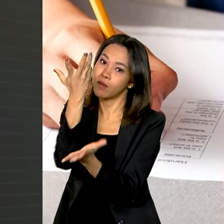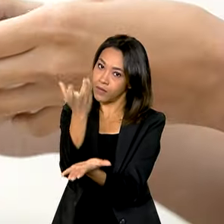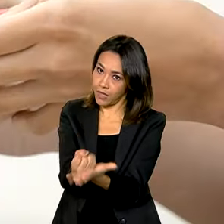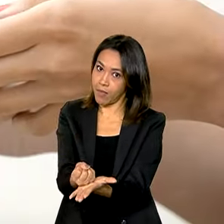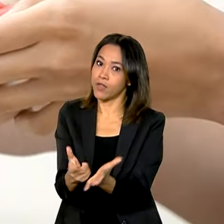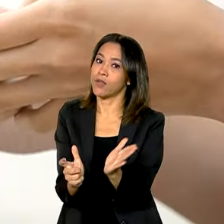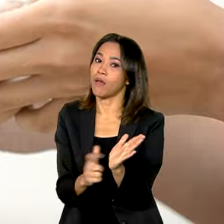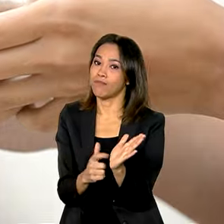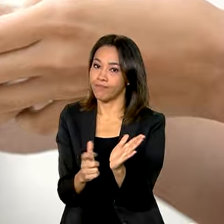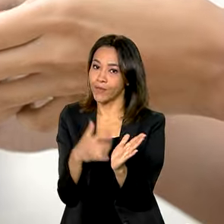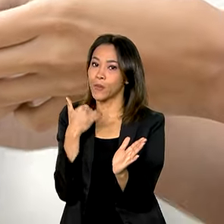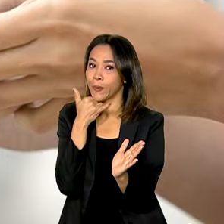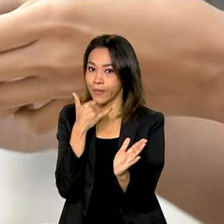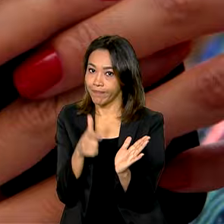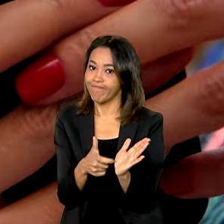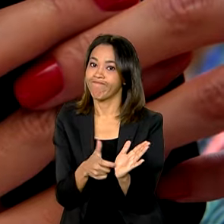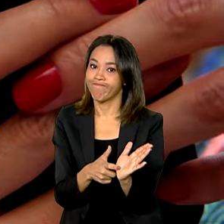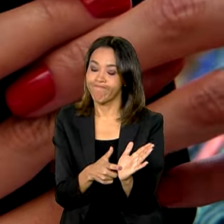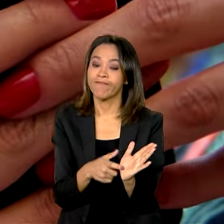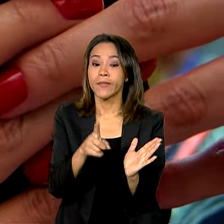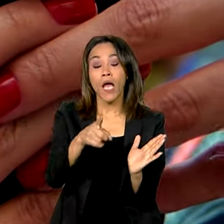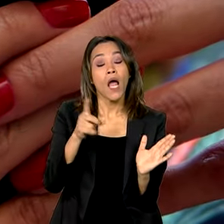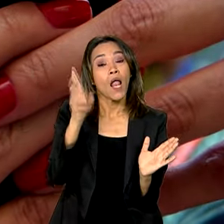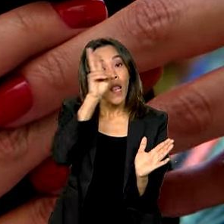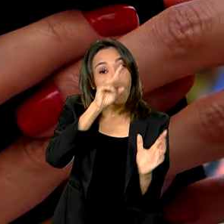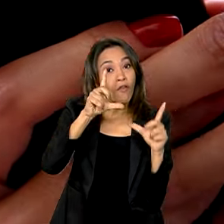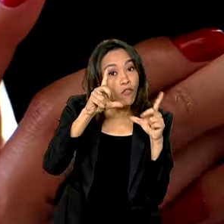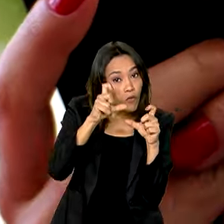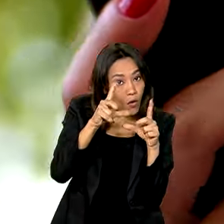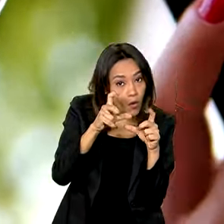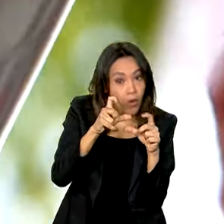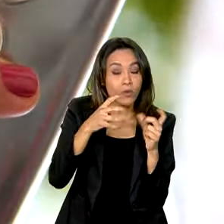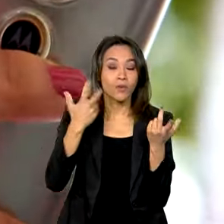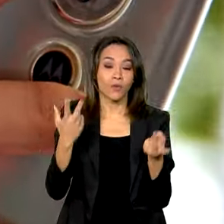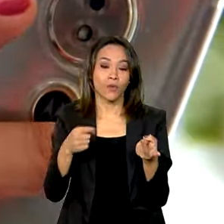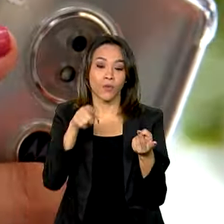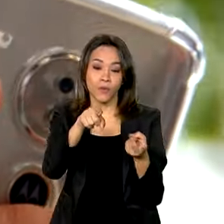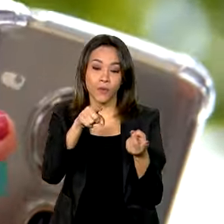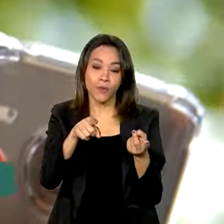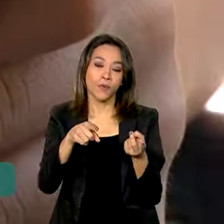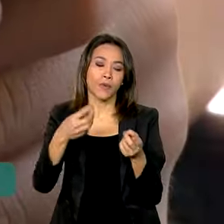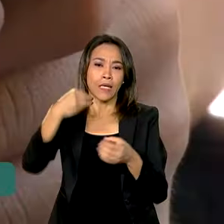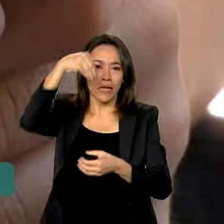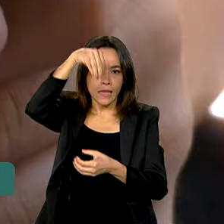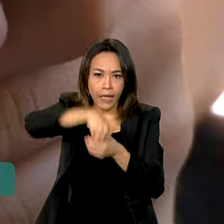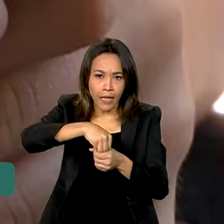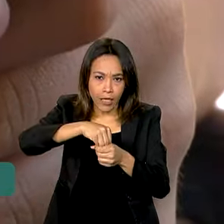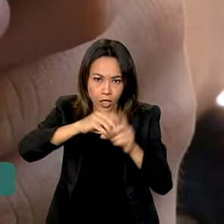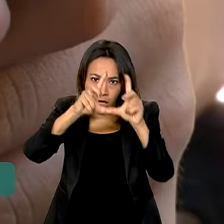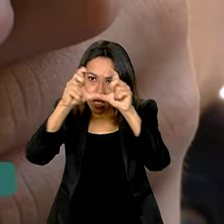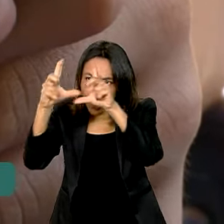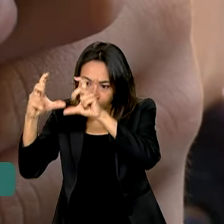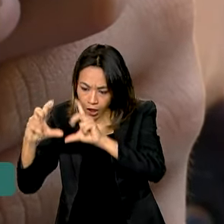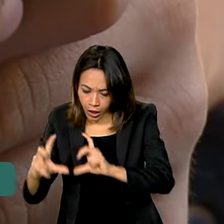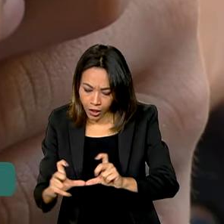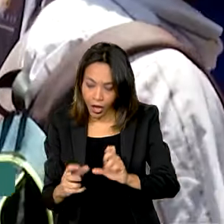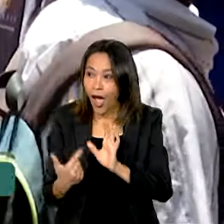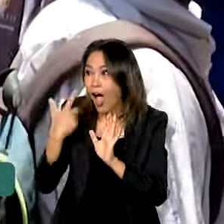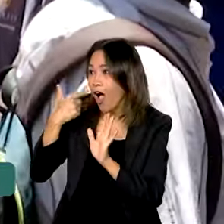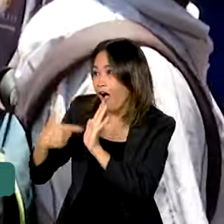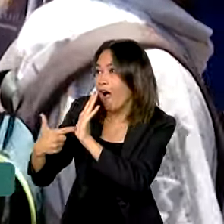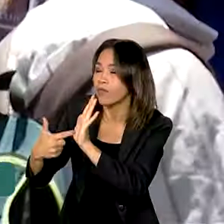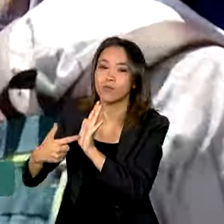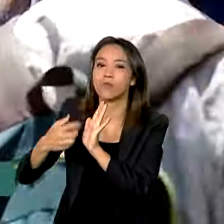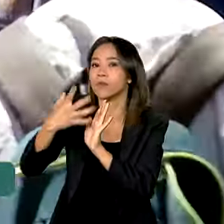celular. É bom lembrar que fotografias de documentos na galeria do telefone não serão aceitas.